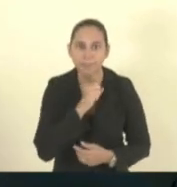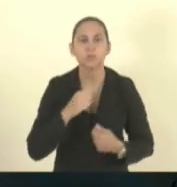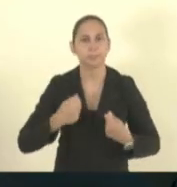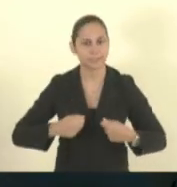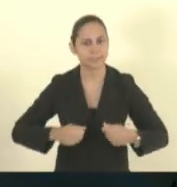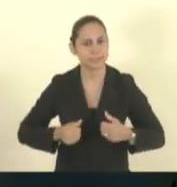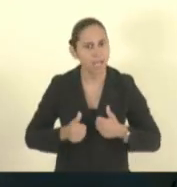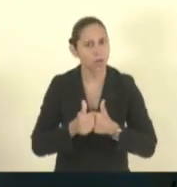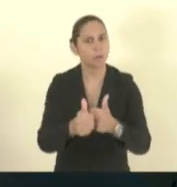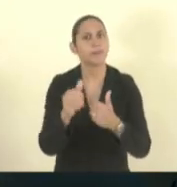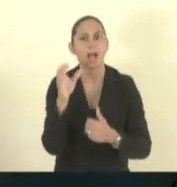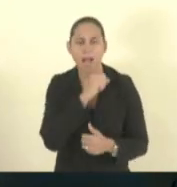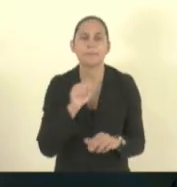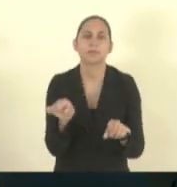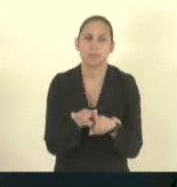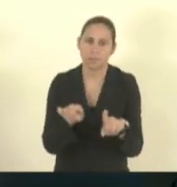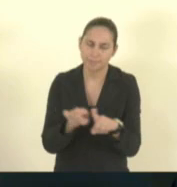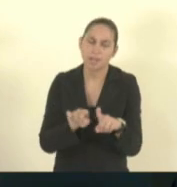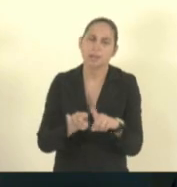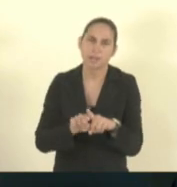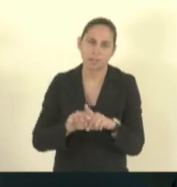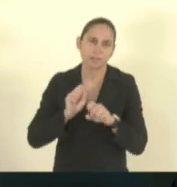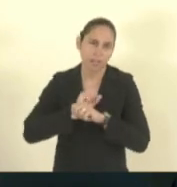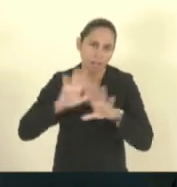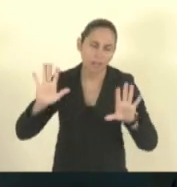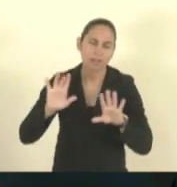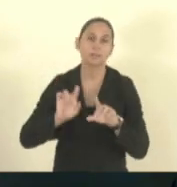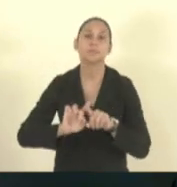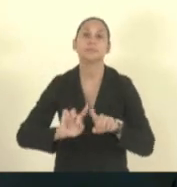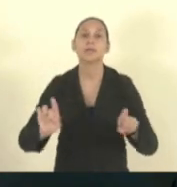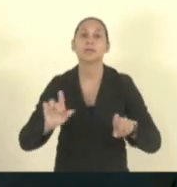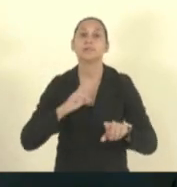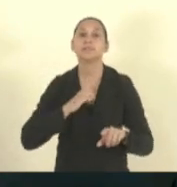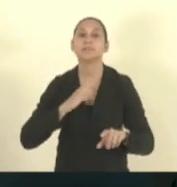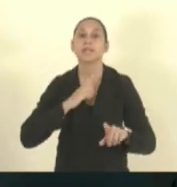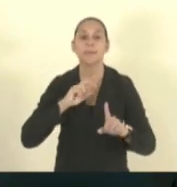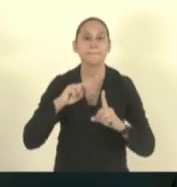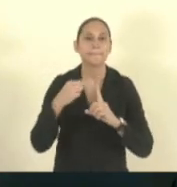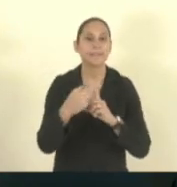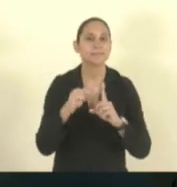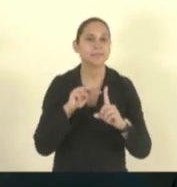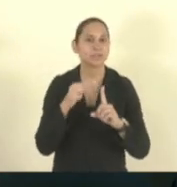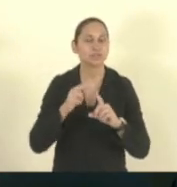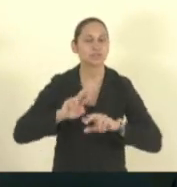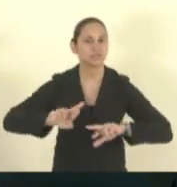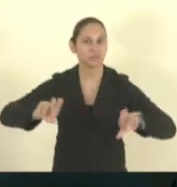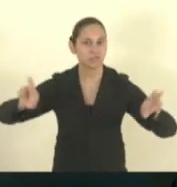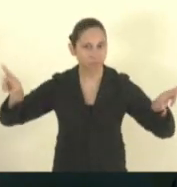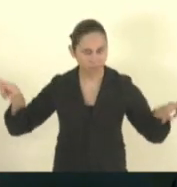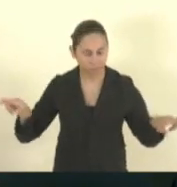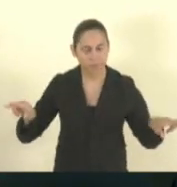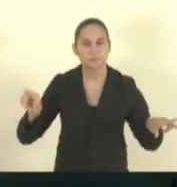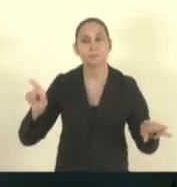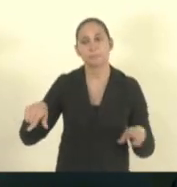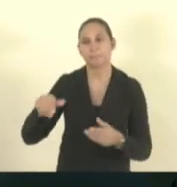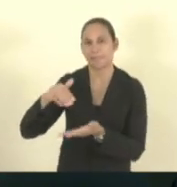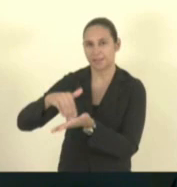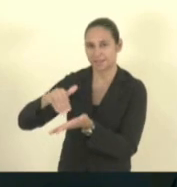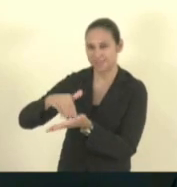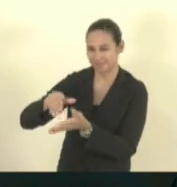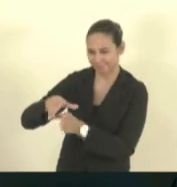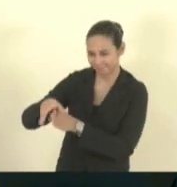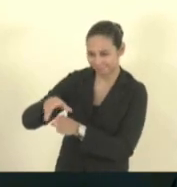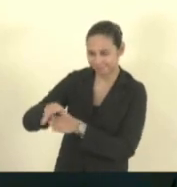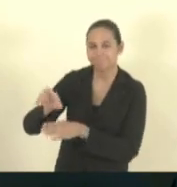acompanhar né acho que tem várias perspectivas aí a questão da secretaria uma coisa que a gente fez